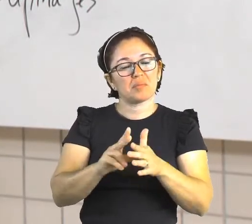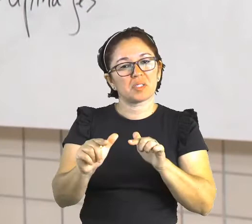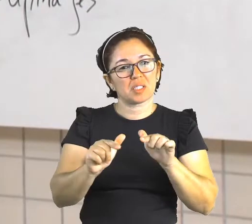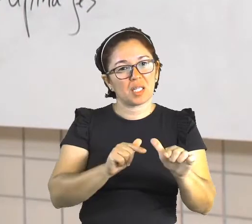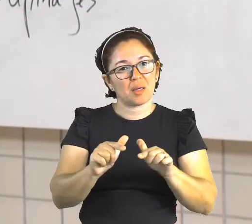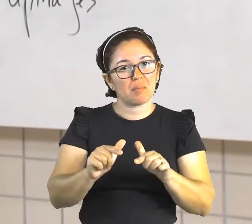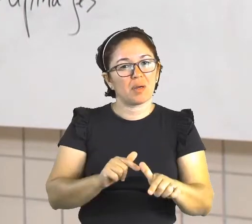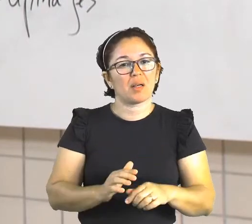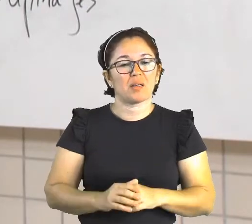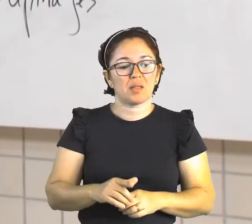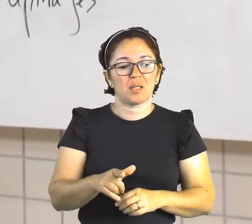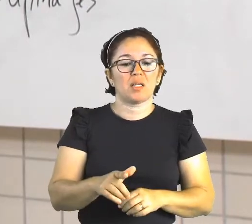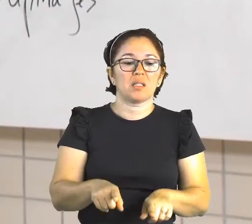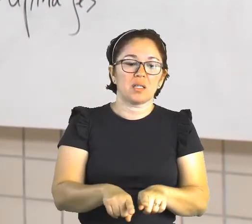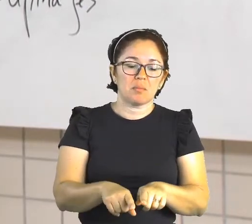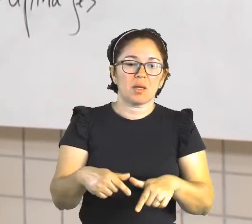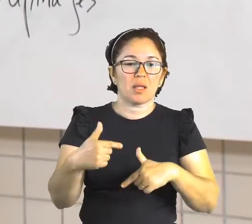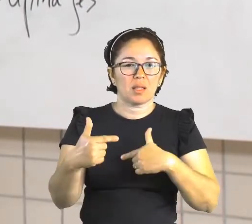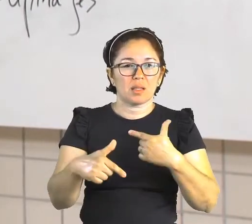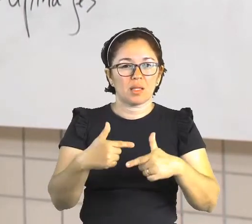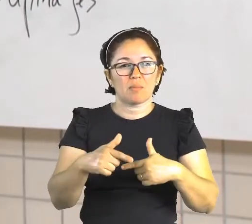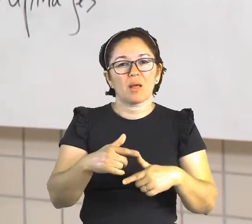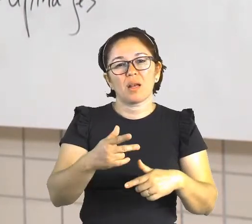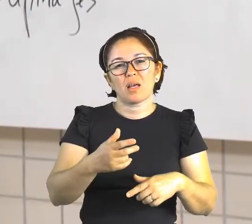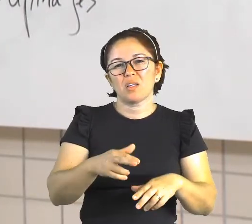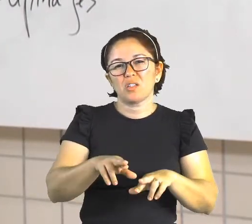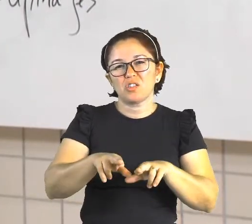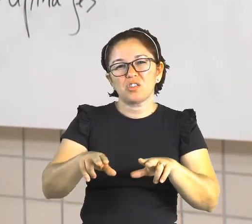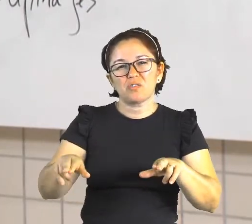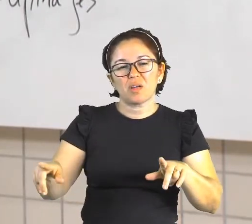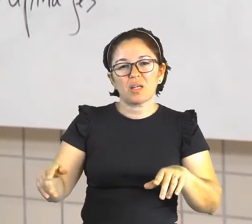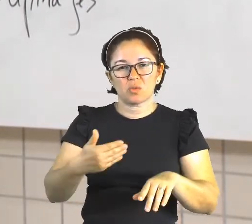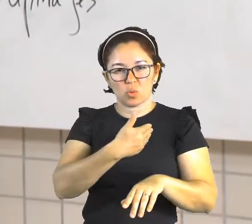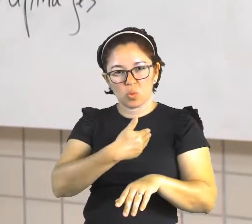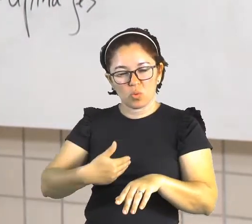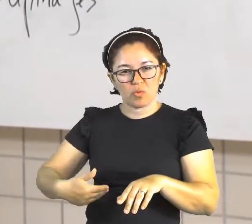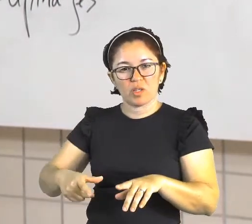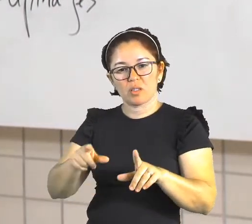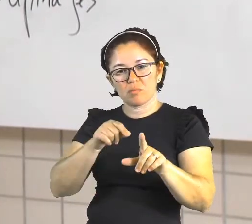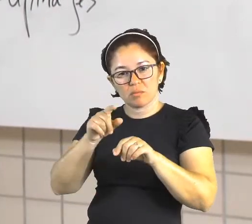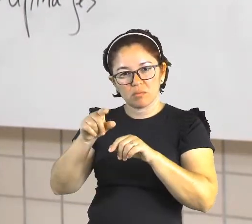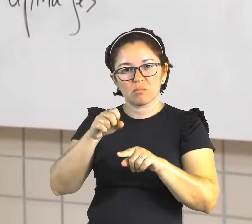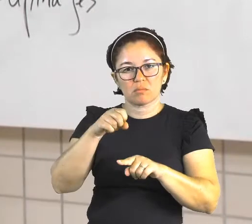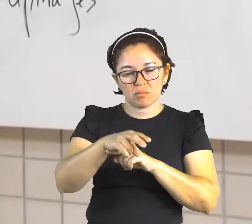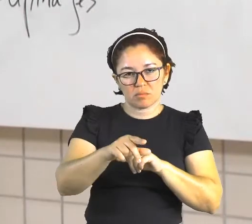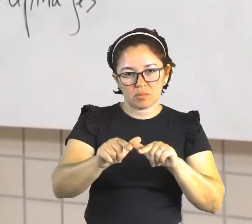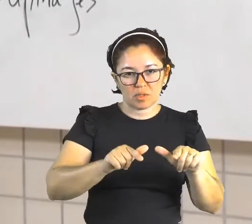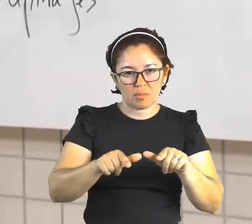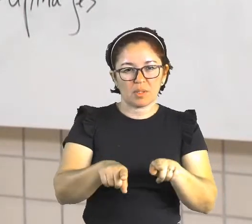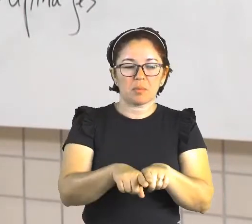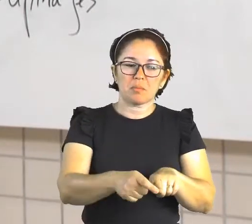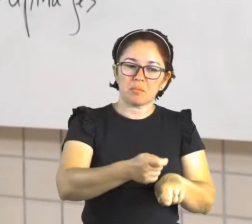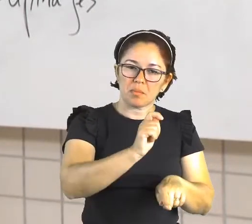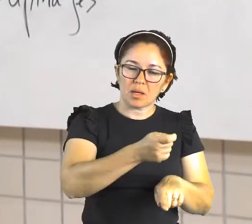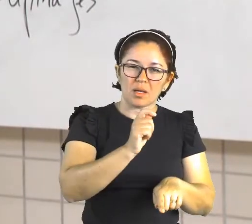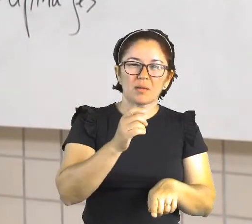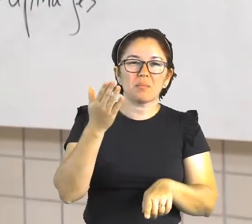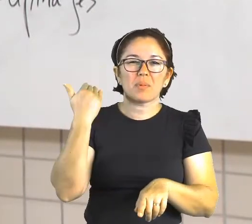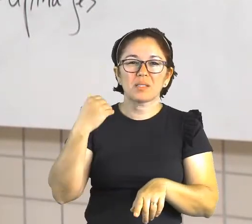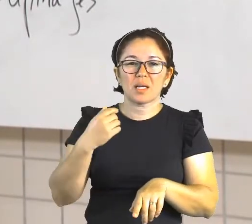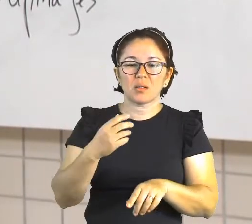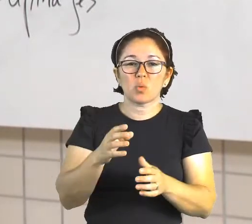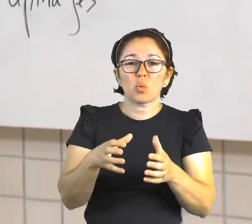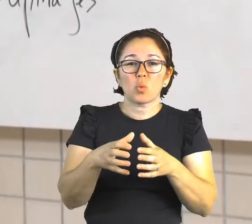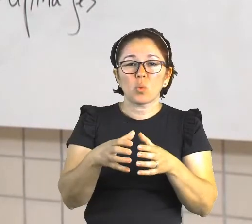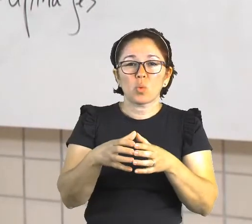a pesca também no rio Tocantins. Eu, particularmente, já visitei a aldeia Xerente, fiquei uma semana lá.